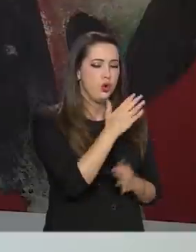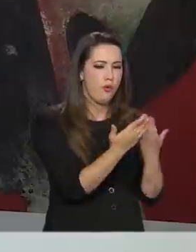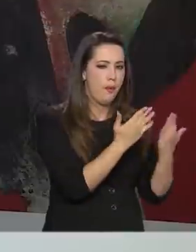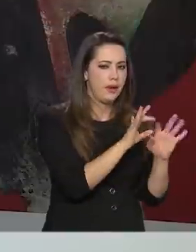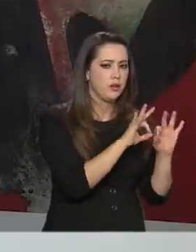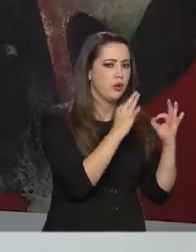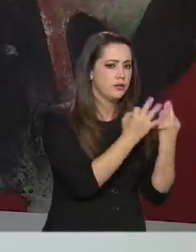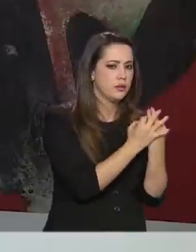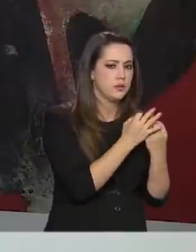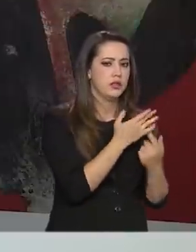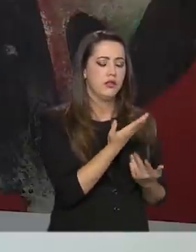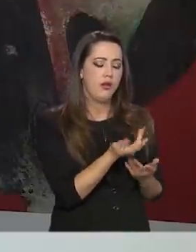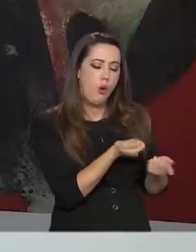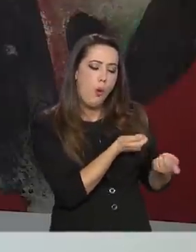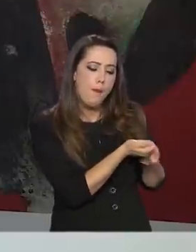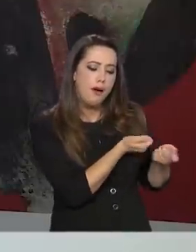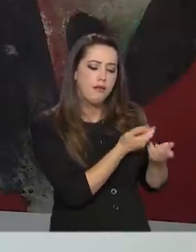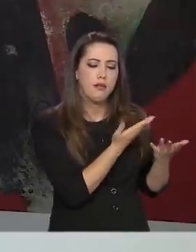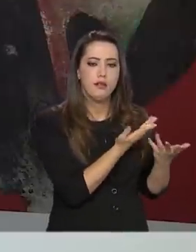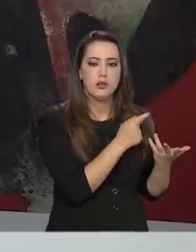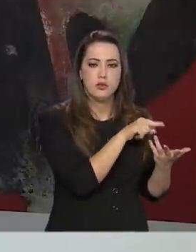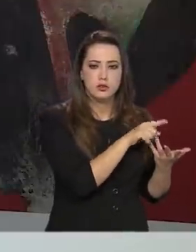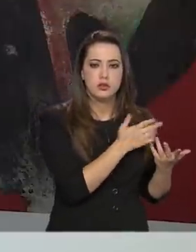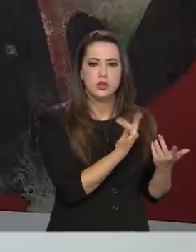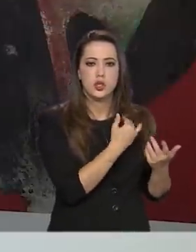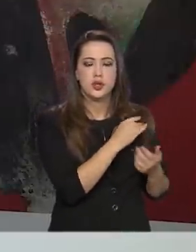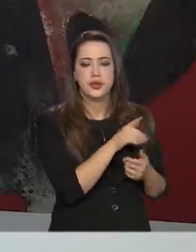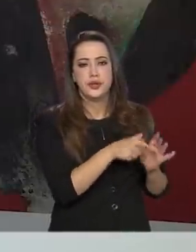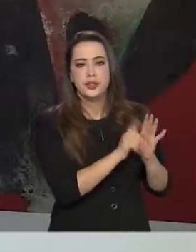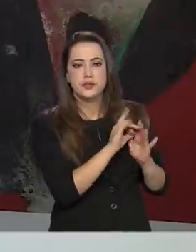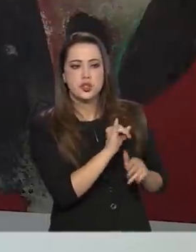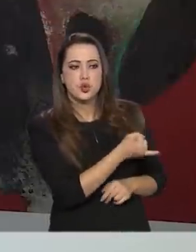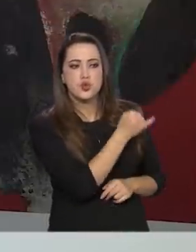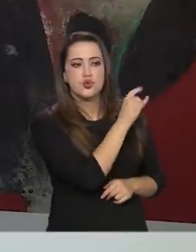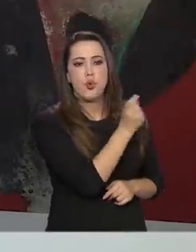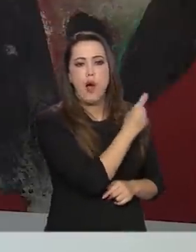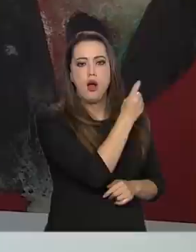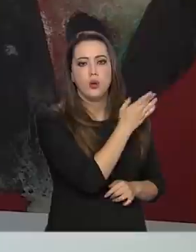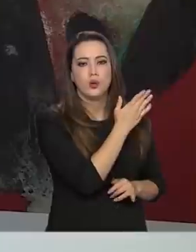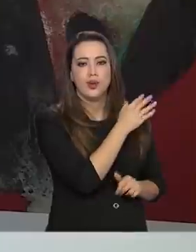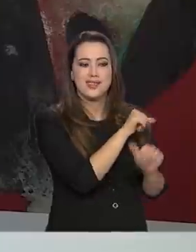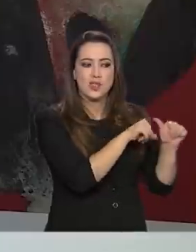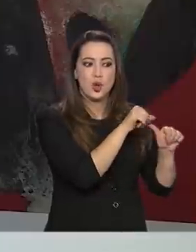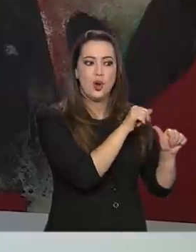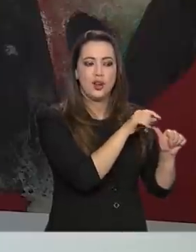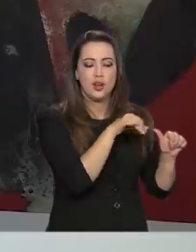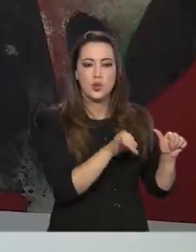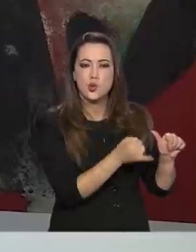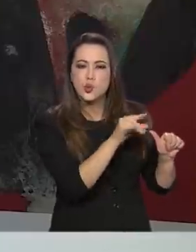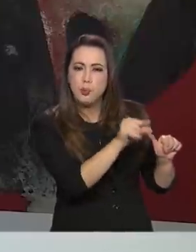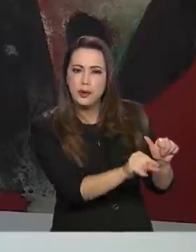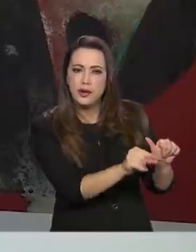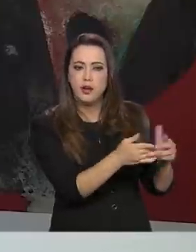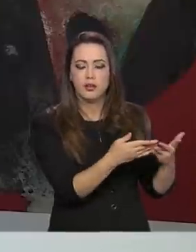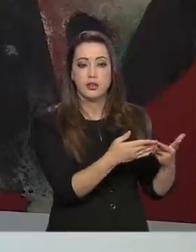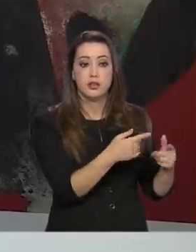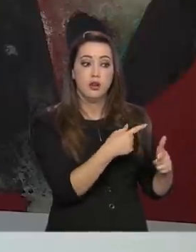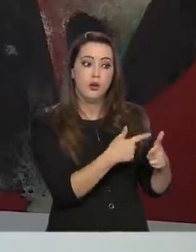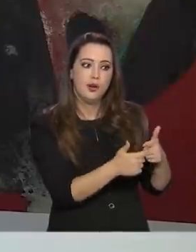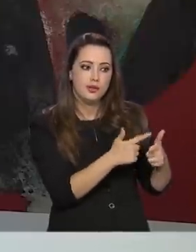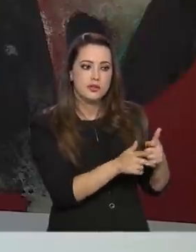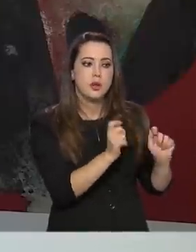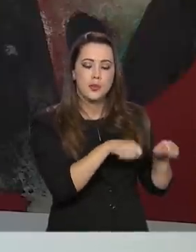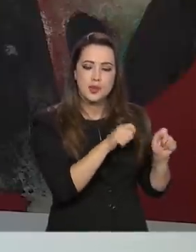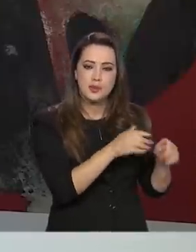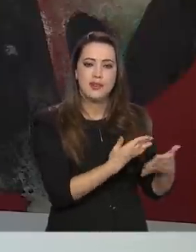você tivesse feito um ajuste nas contas, trocado uma conta com juros altos para um juros baixos. E você tem, no momento de uma crise, de uma emergência, você tem uma maior